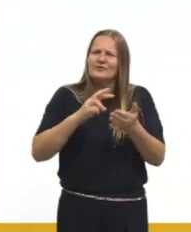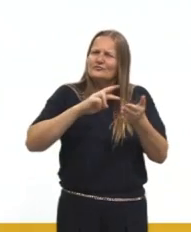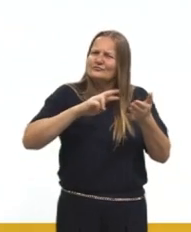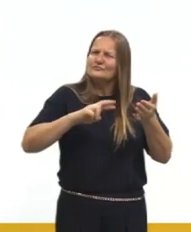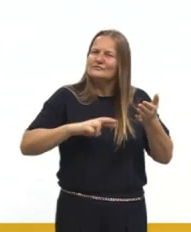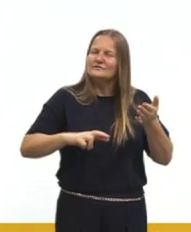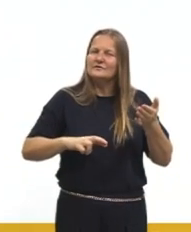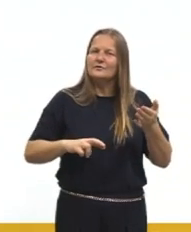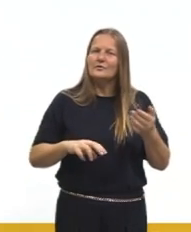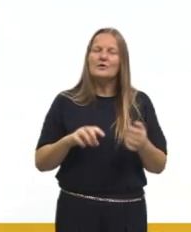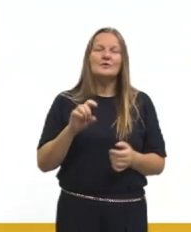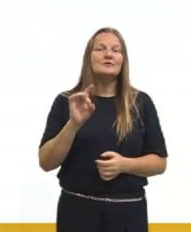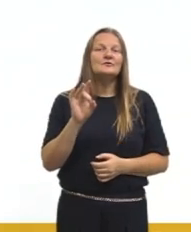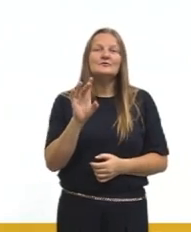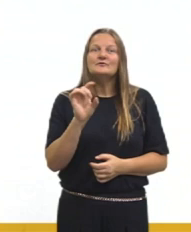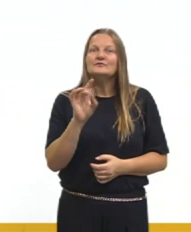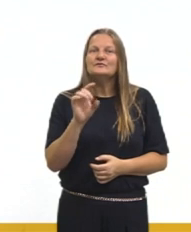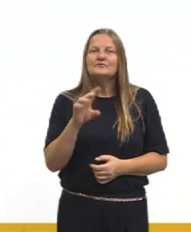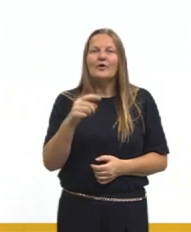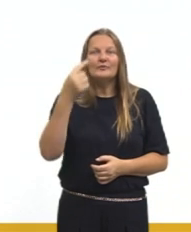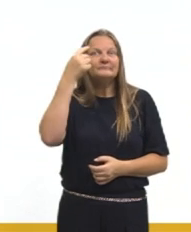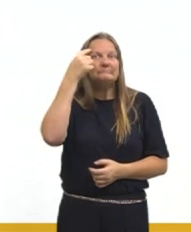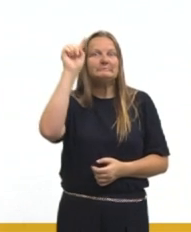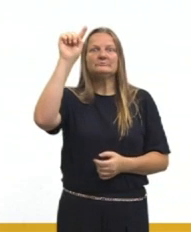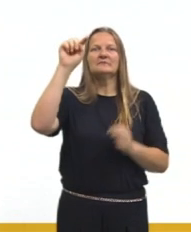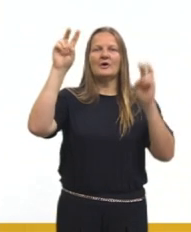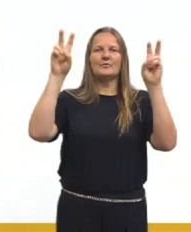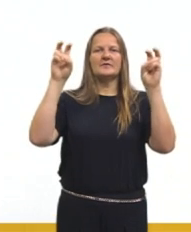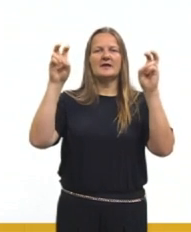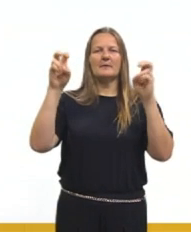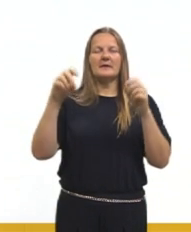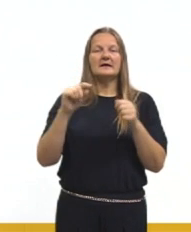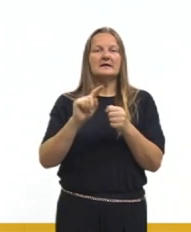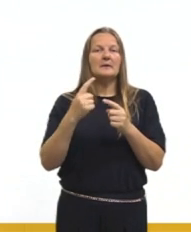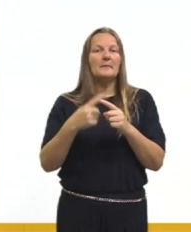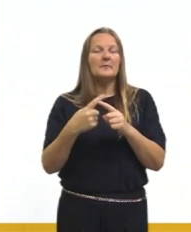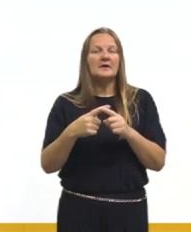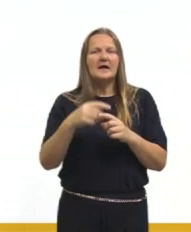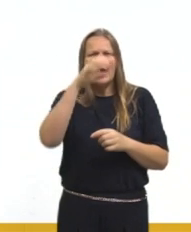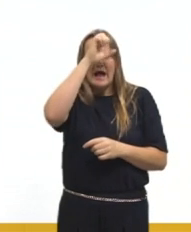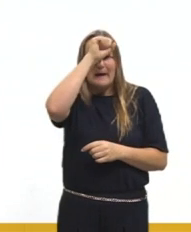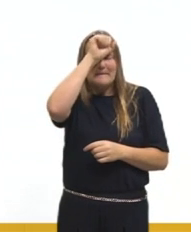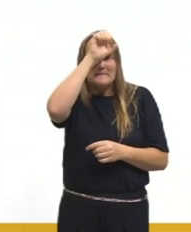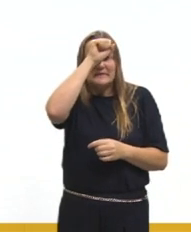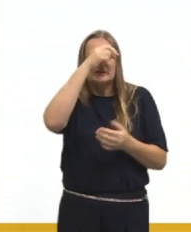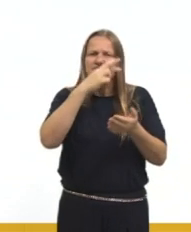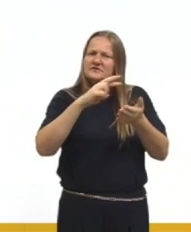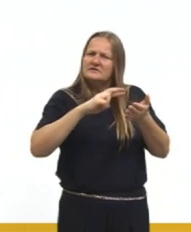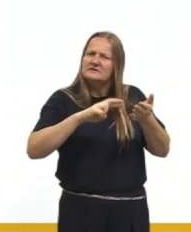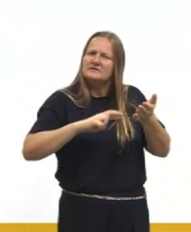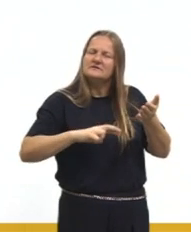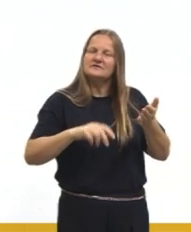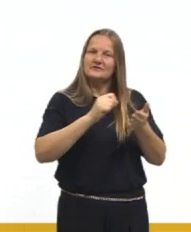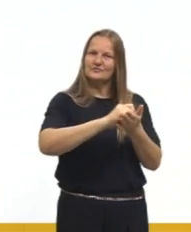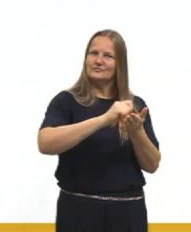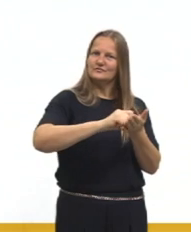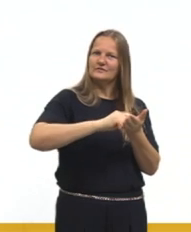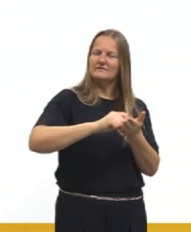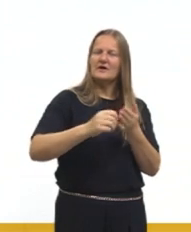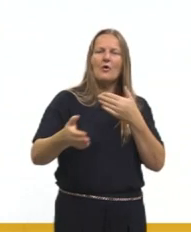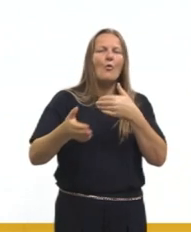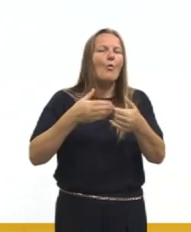elas não são para que a gente adivinhe o tema. Elas são para que a gente aprenda a escrever sobre qualquer